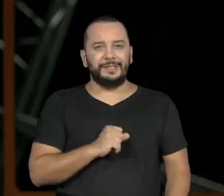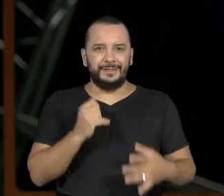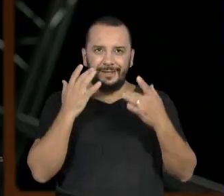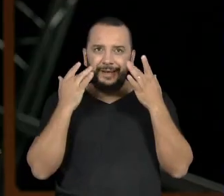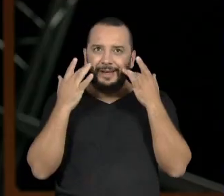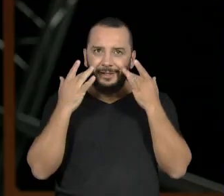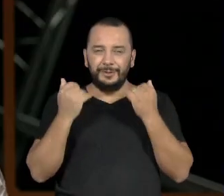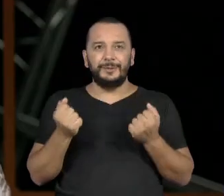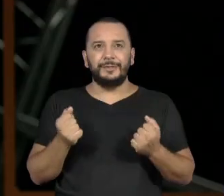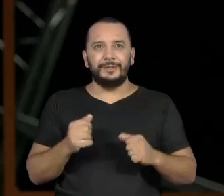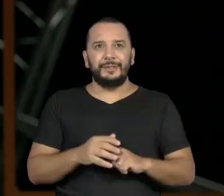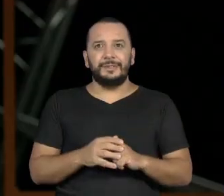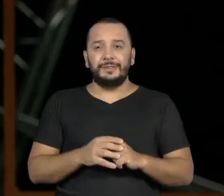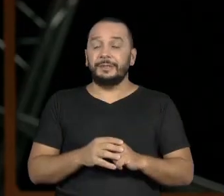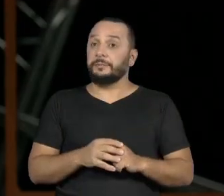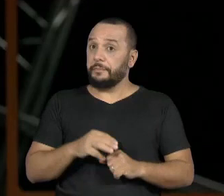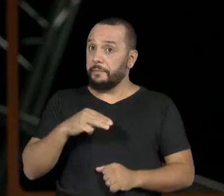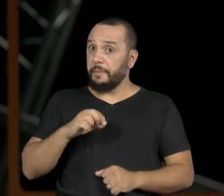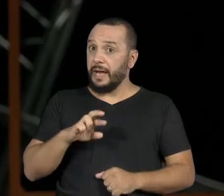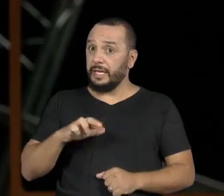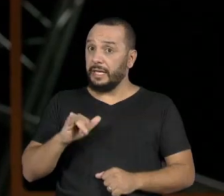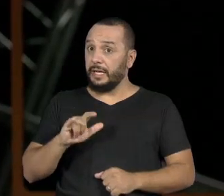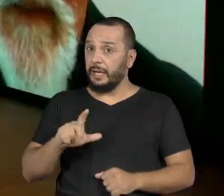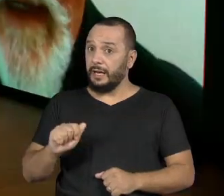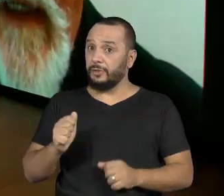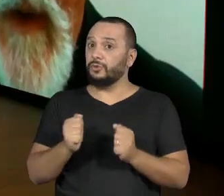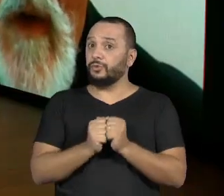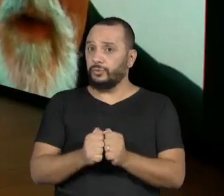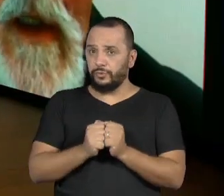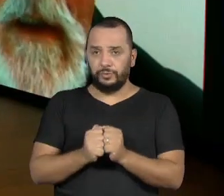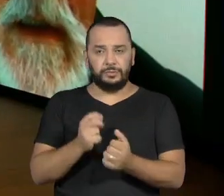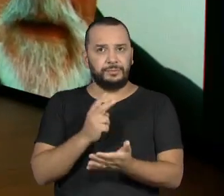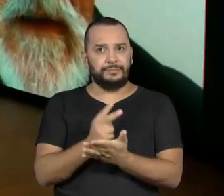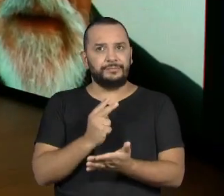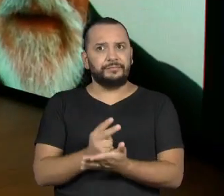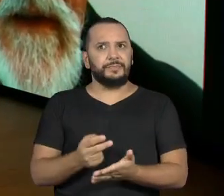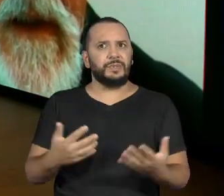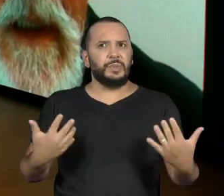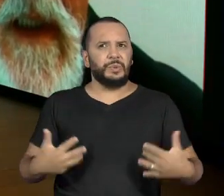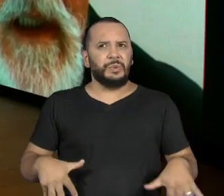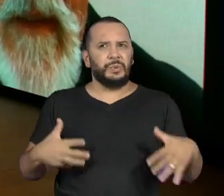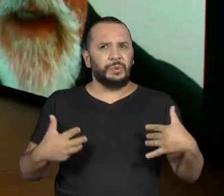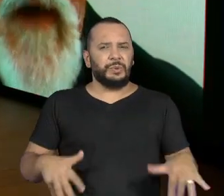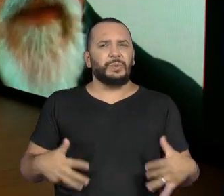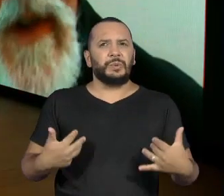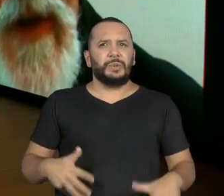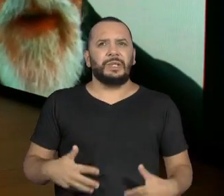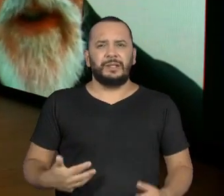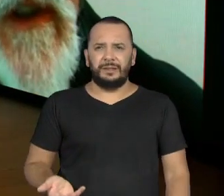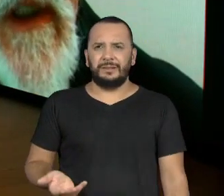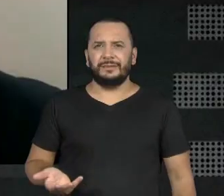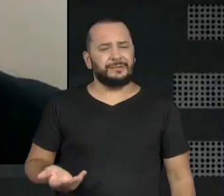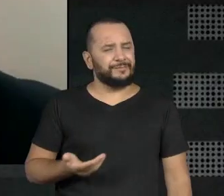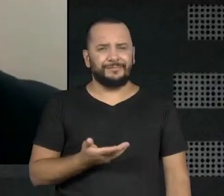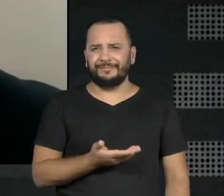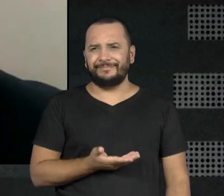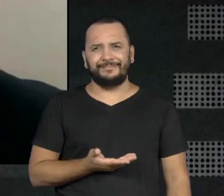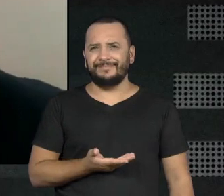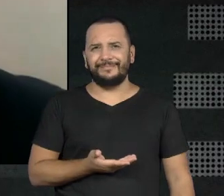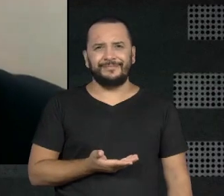esse é o mistério. E Marília ali, né? Marília é uma coisa... Marília é um misto de...